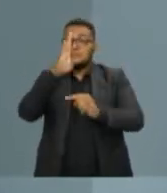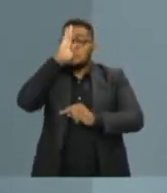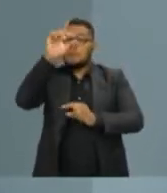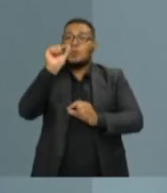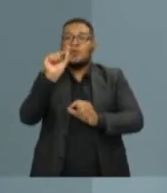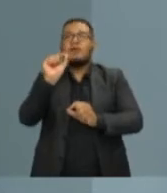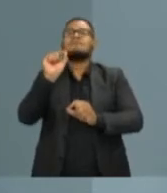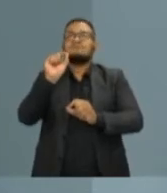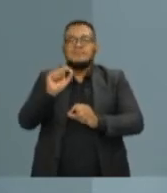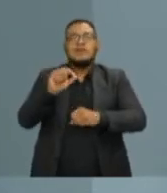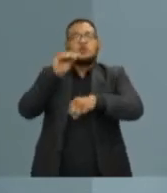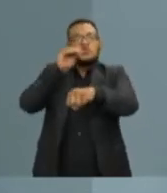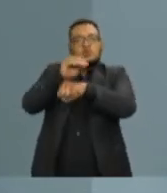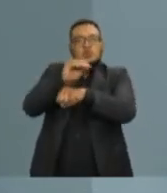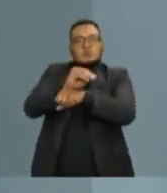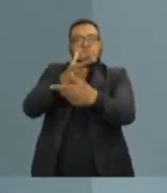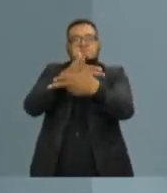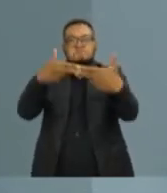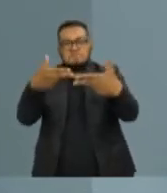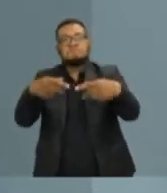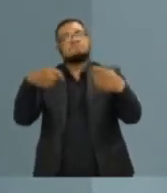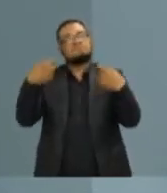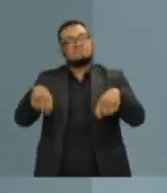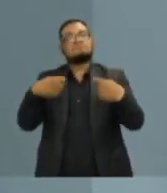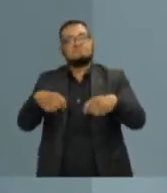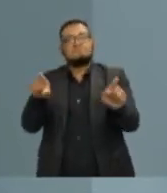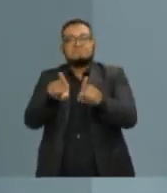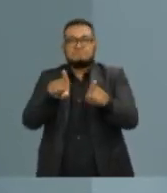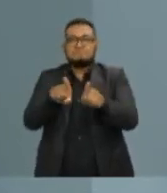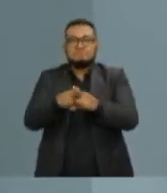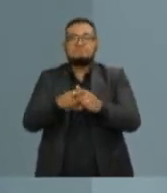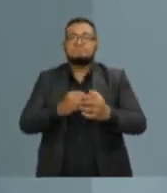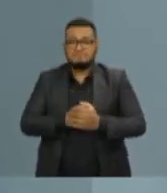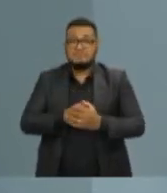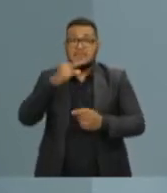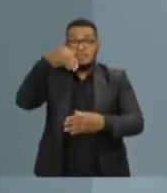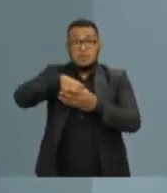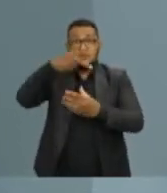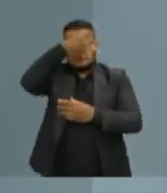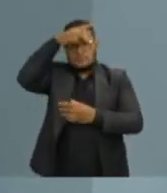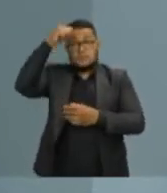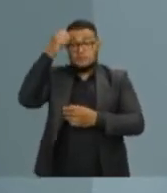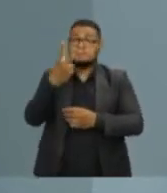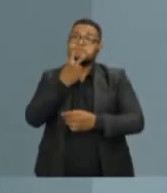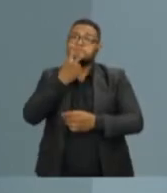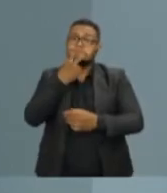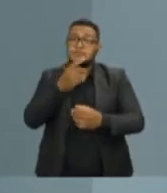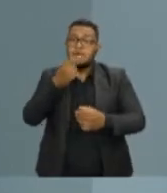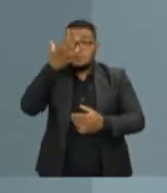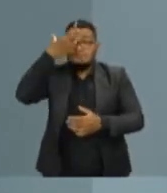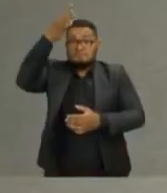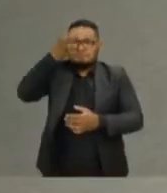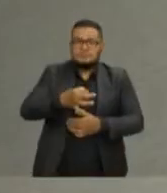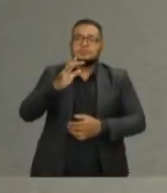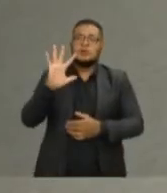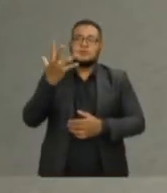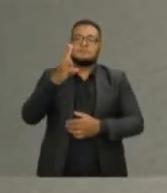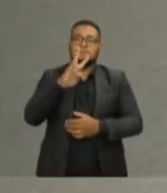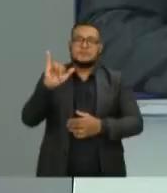o carinho que você merece quando procurar e precisar do serviço público da Prefeitura Municipal de Vitória. E eu tenho certeza que isso irá acontecer.